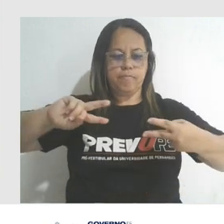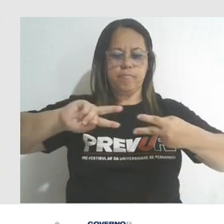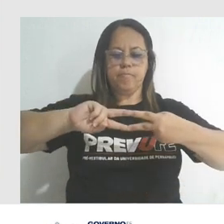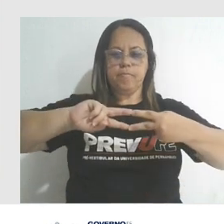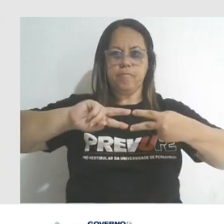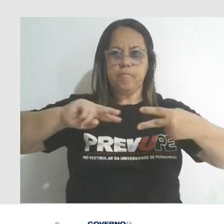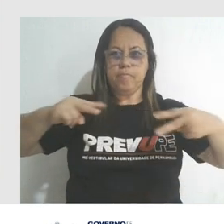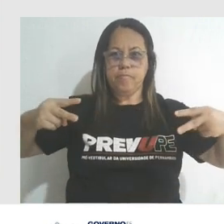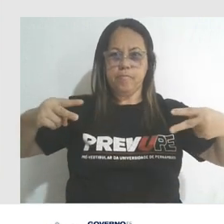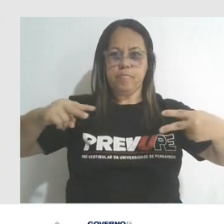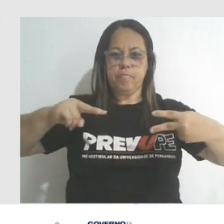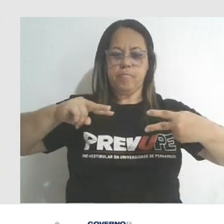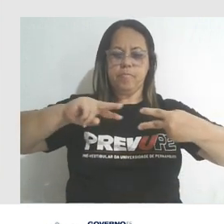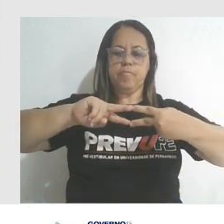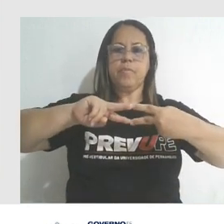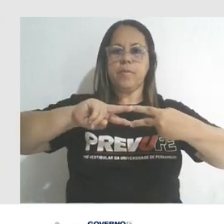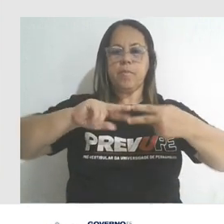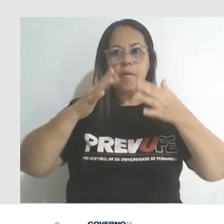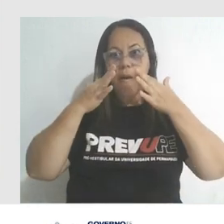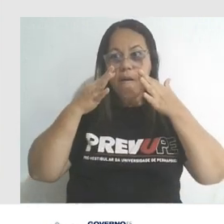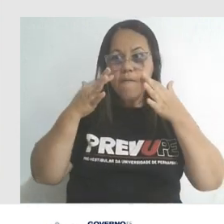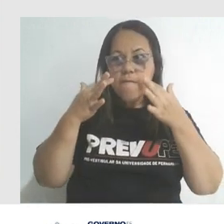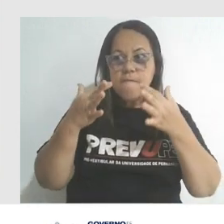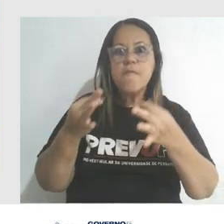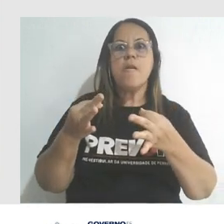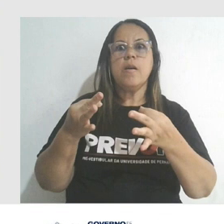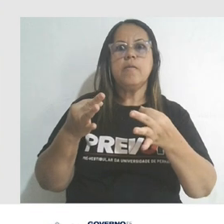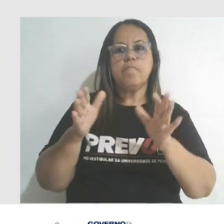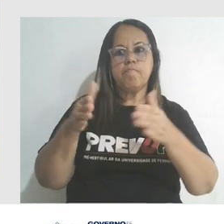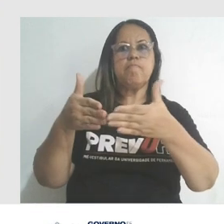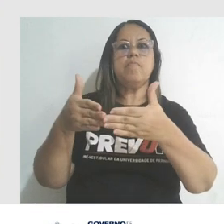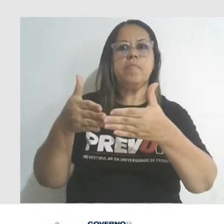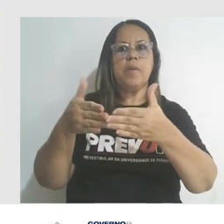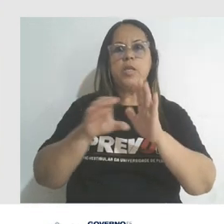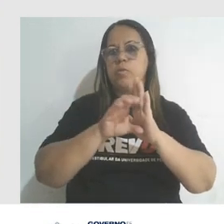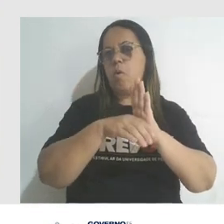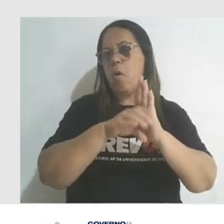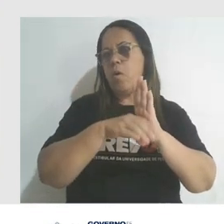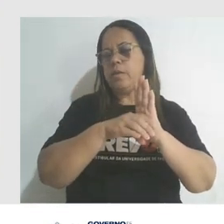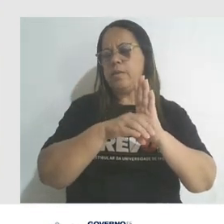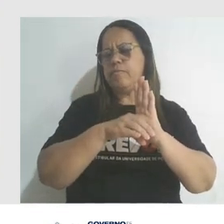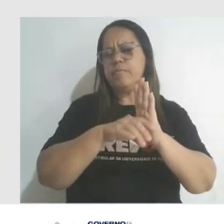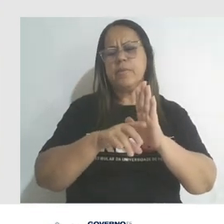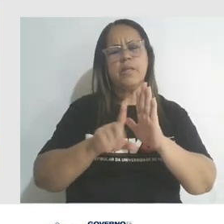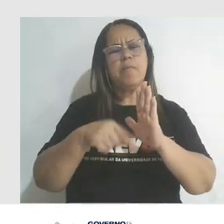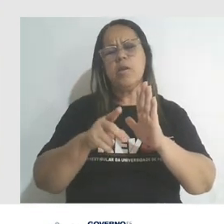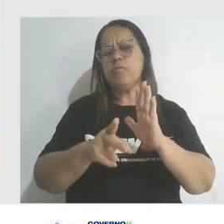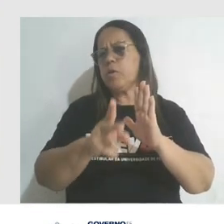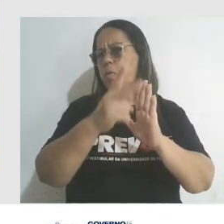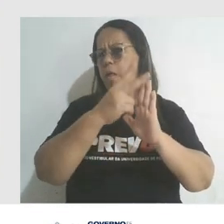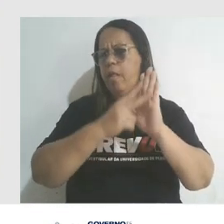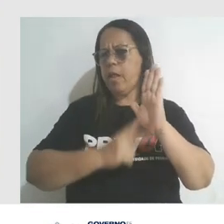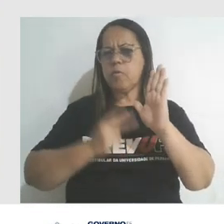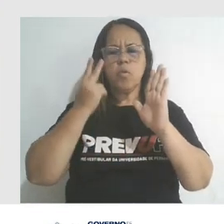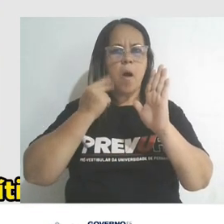né? Já para eu ter uma atenção maior para esse conceito, né? Em seguida, eu faço a leitura, como